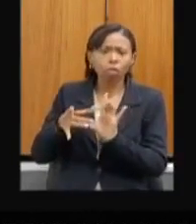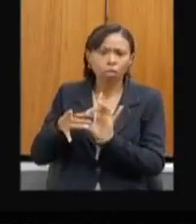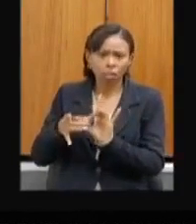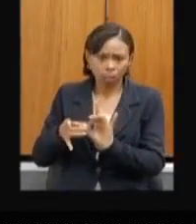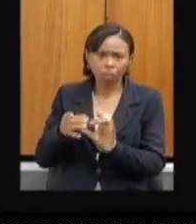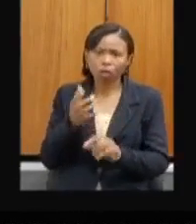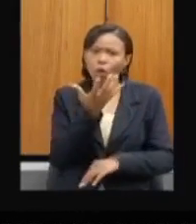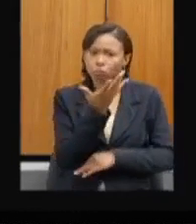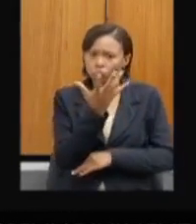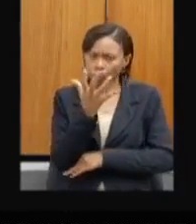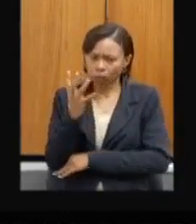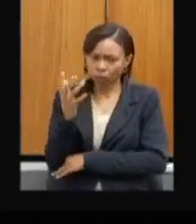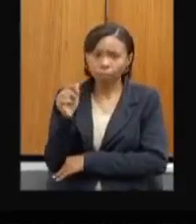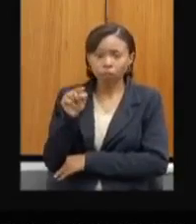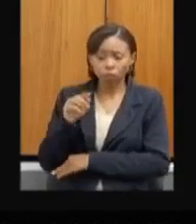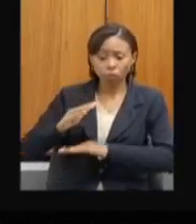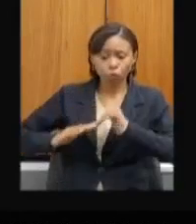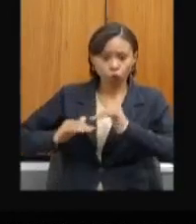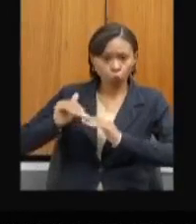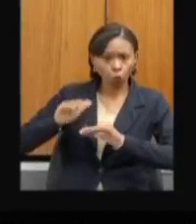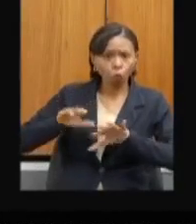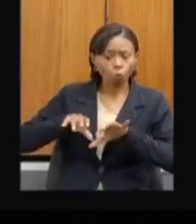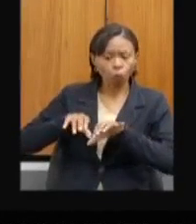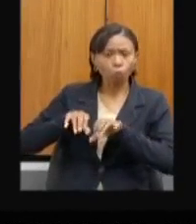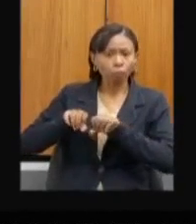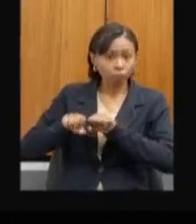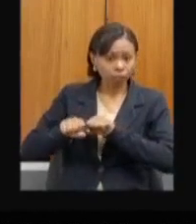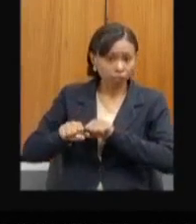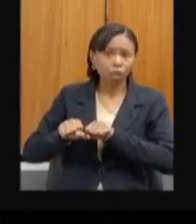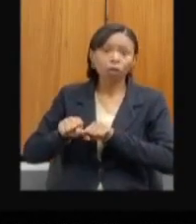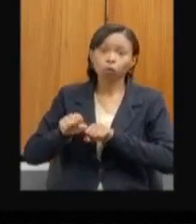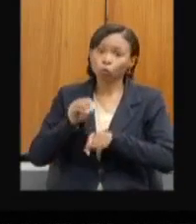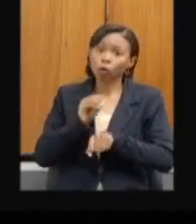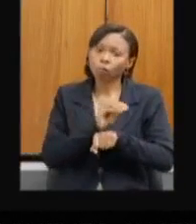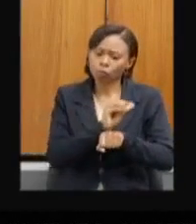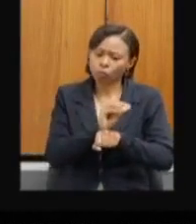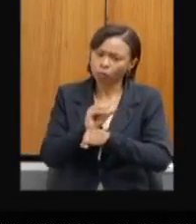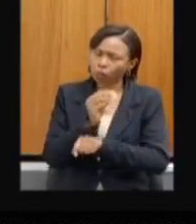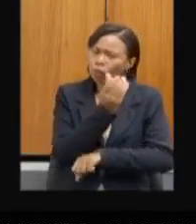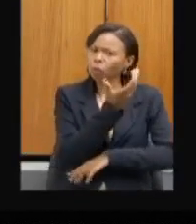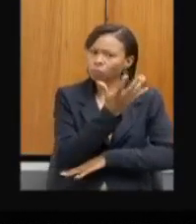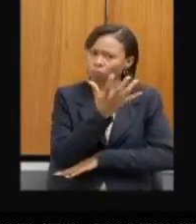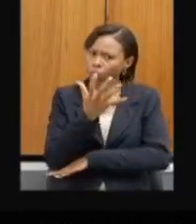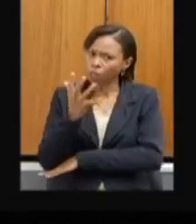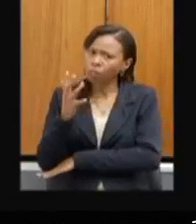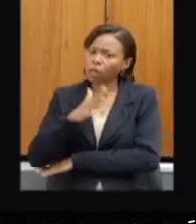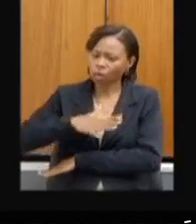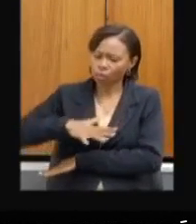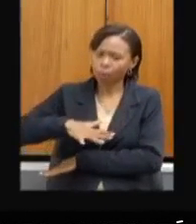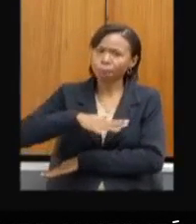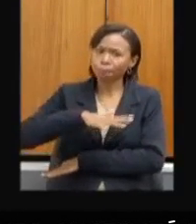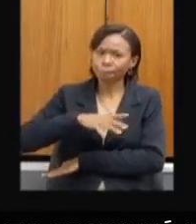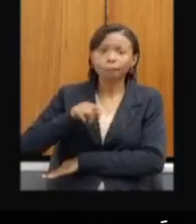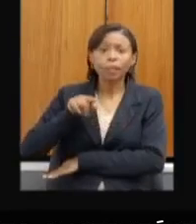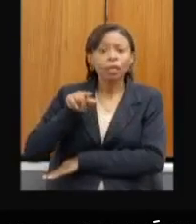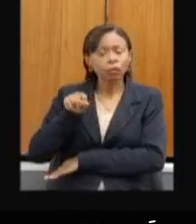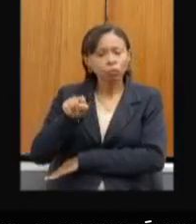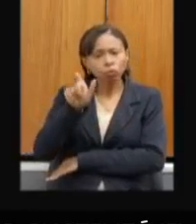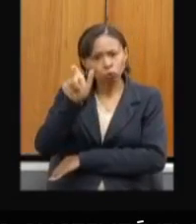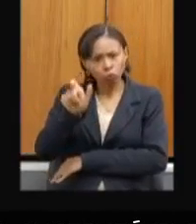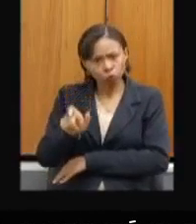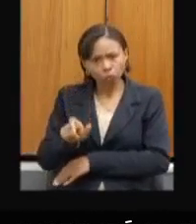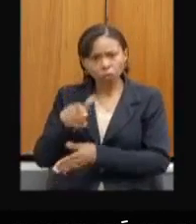é uma formação também ligada à preservação ambiental em defesa do nosso meio ambiente, que a senhora pudesse